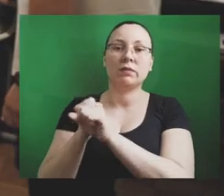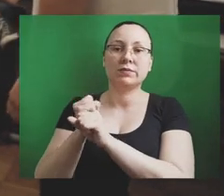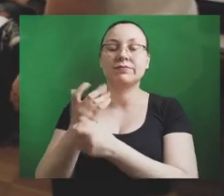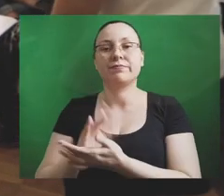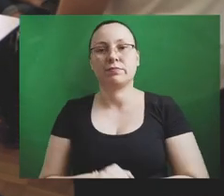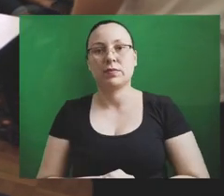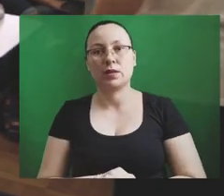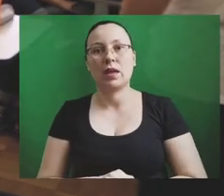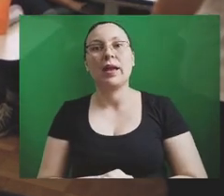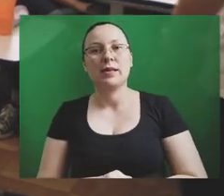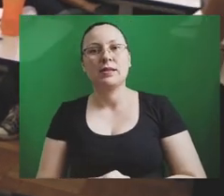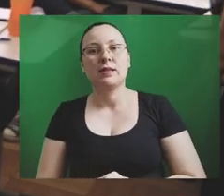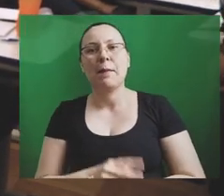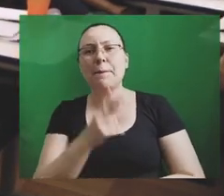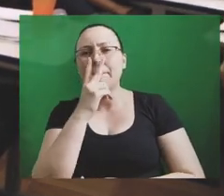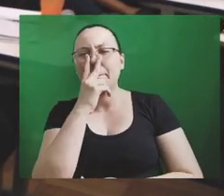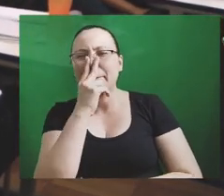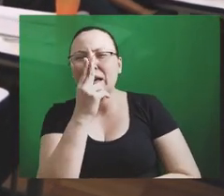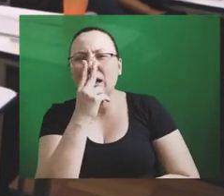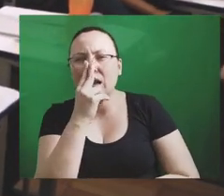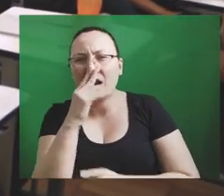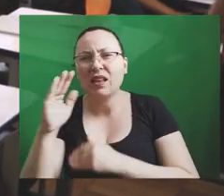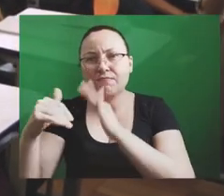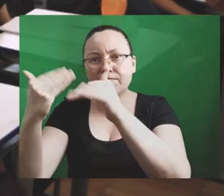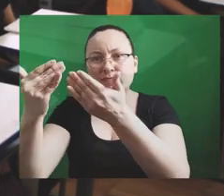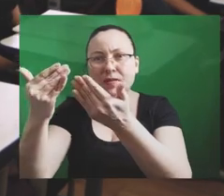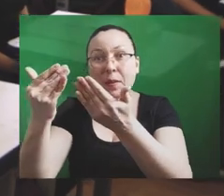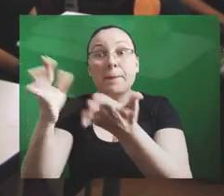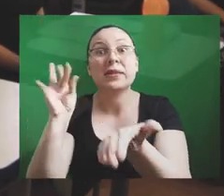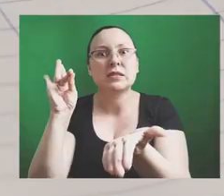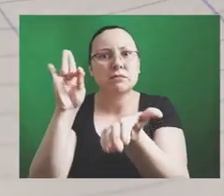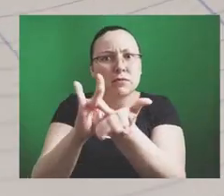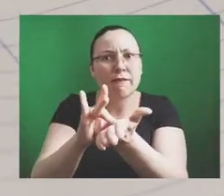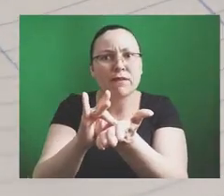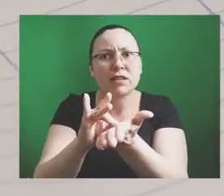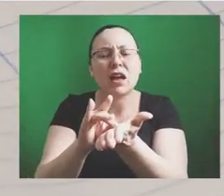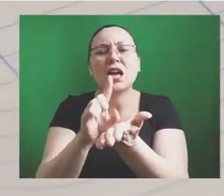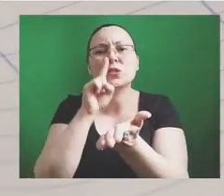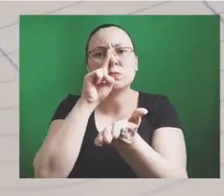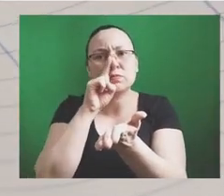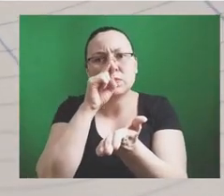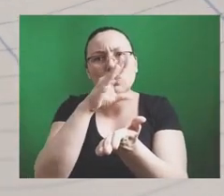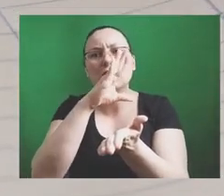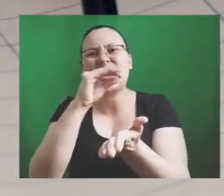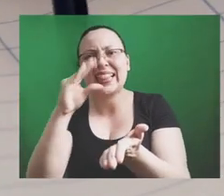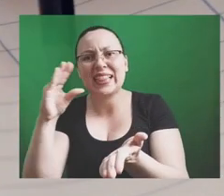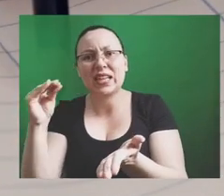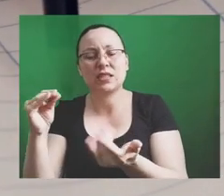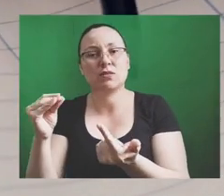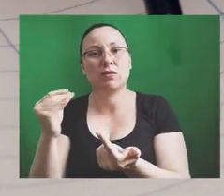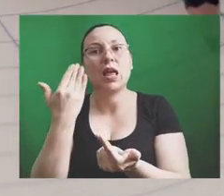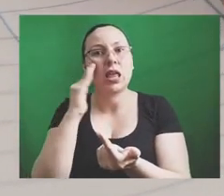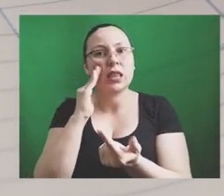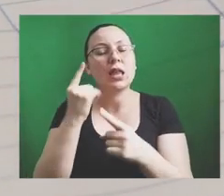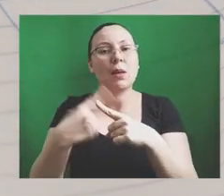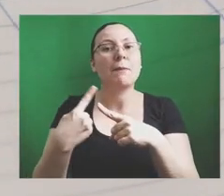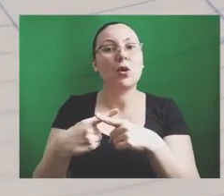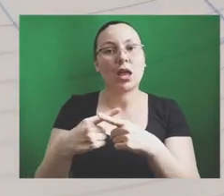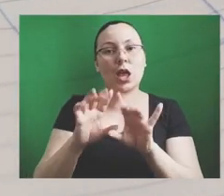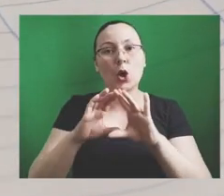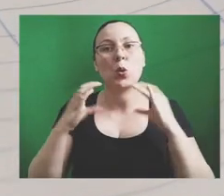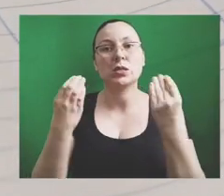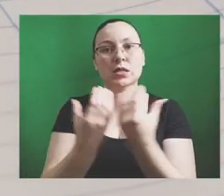análise a medida possa parecer um avanço, na verdade representa um perigoso retrocesso. Saiba por que o Sistema